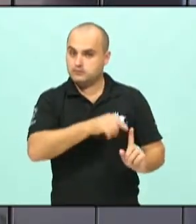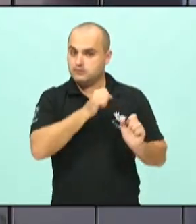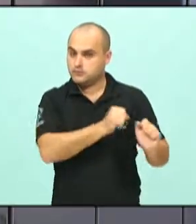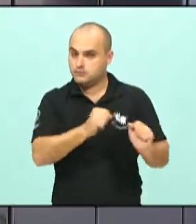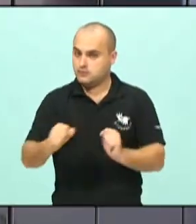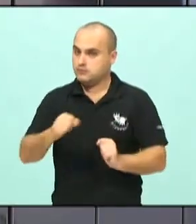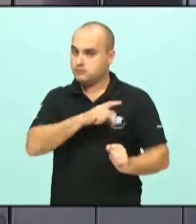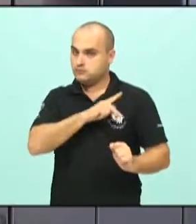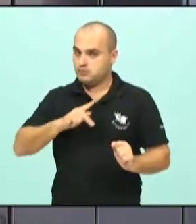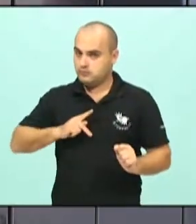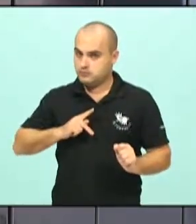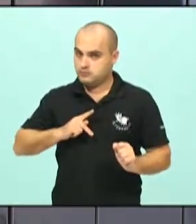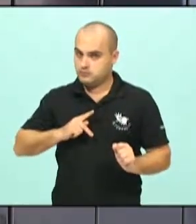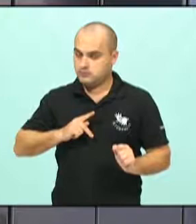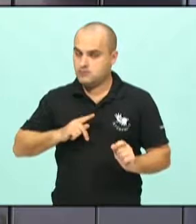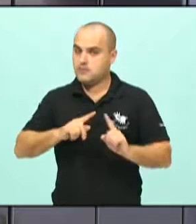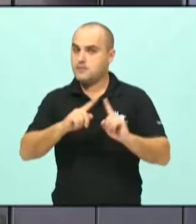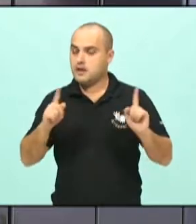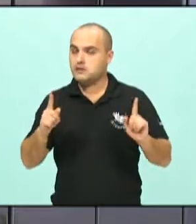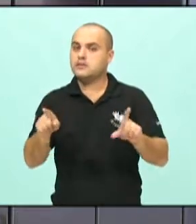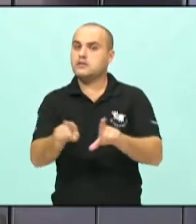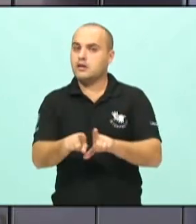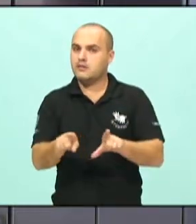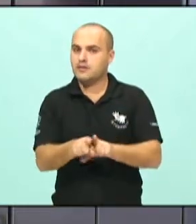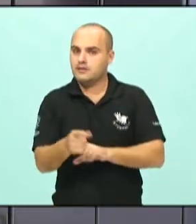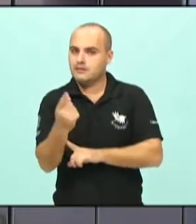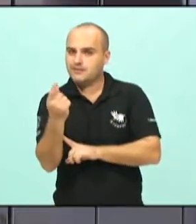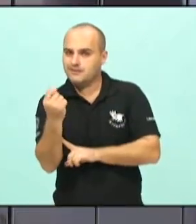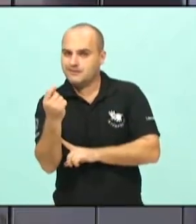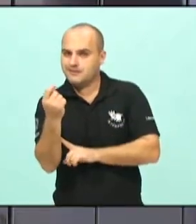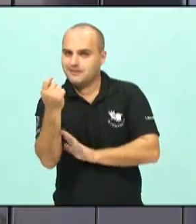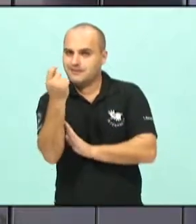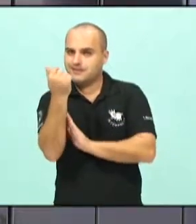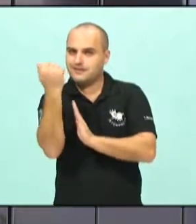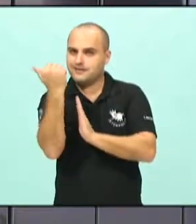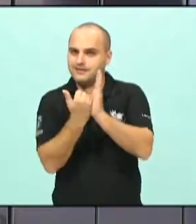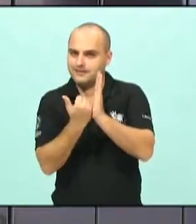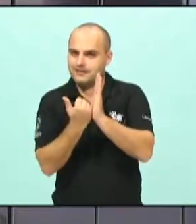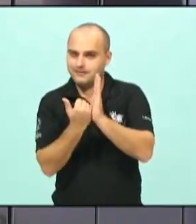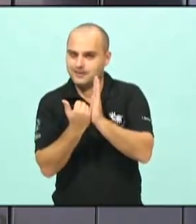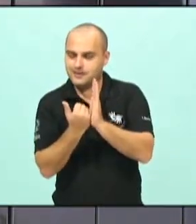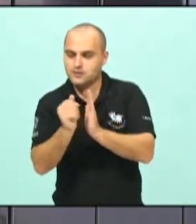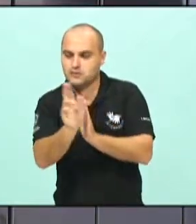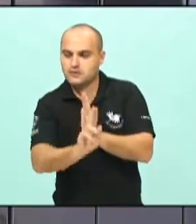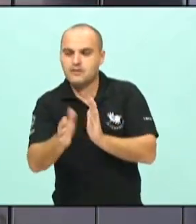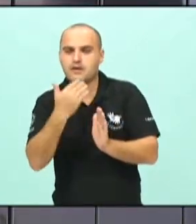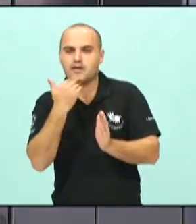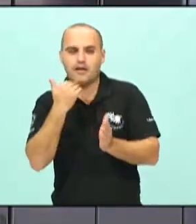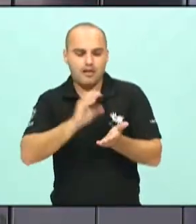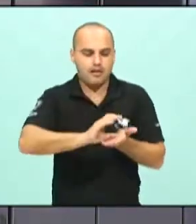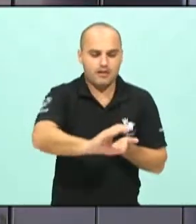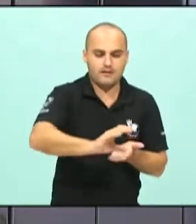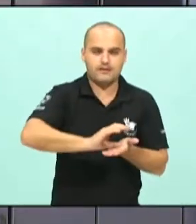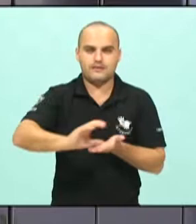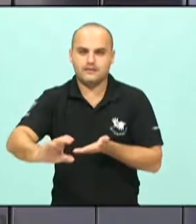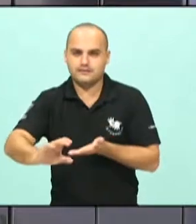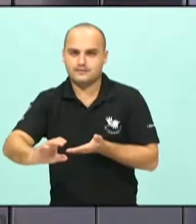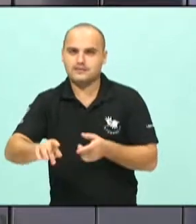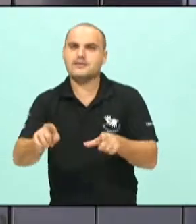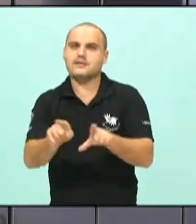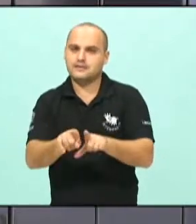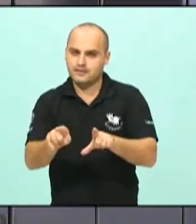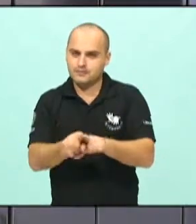positivo em termos, que eu digo, de economia e melhor aplicação do recurso público, mas ele precisa atender as expectativas